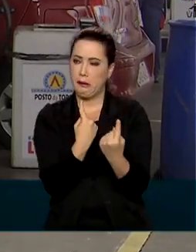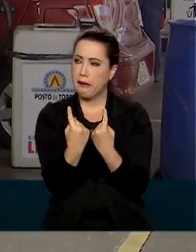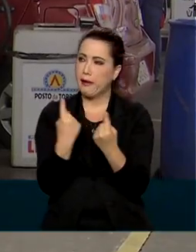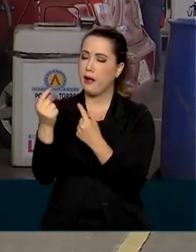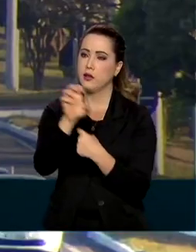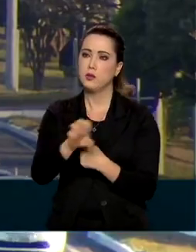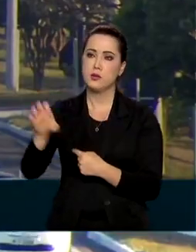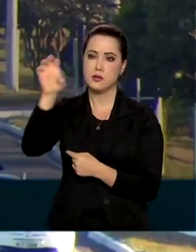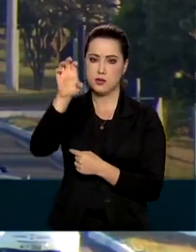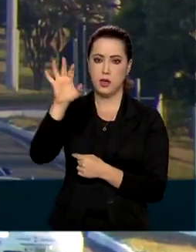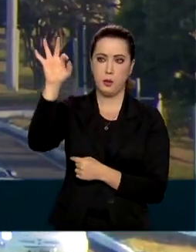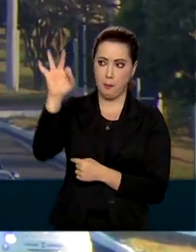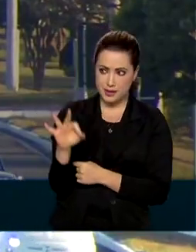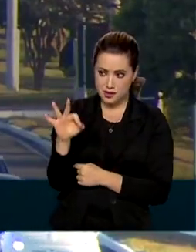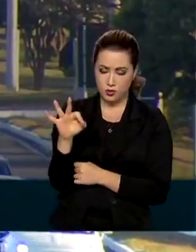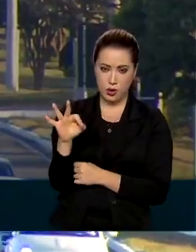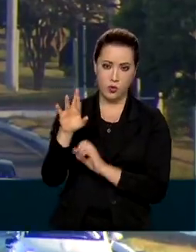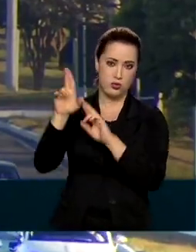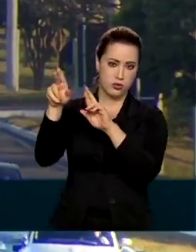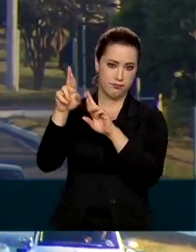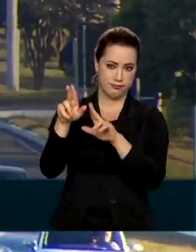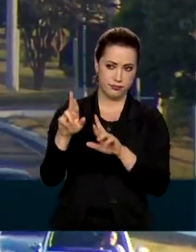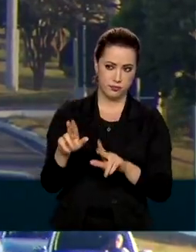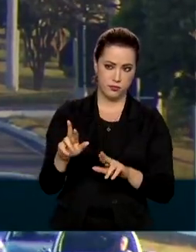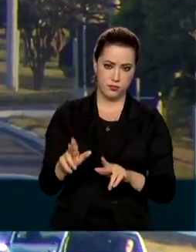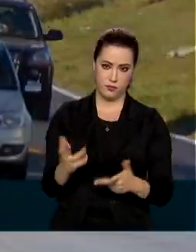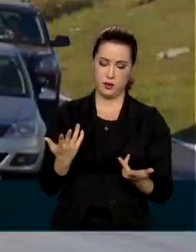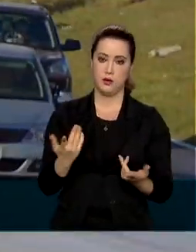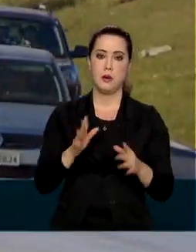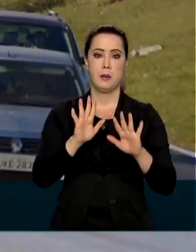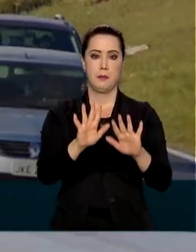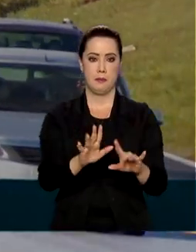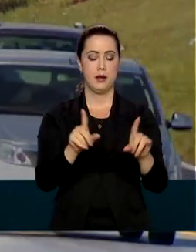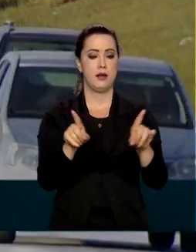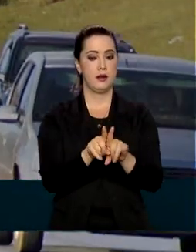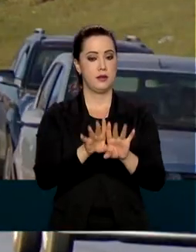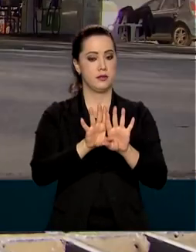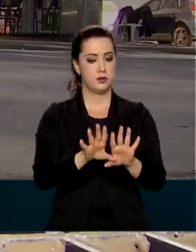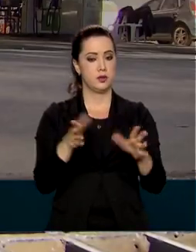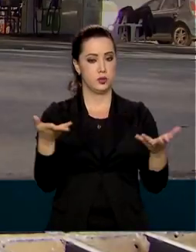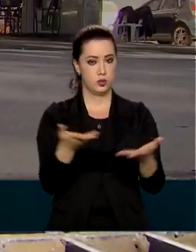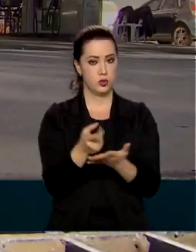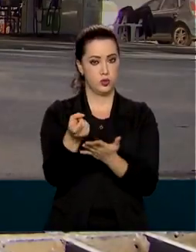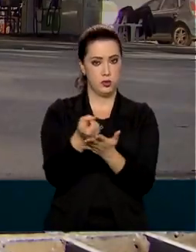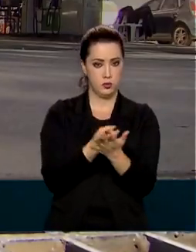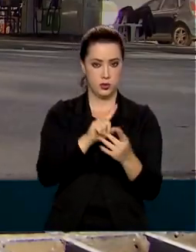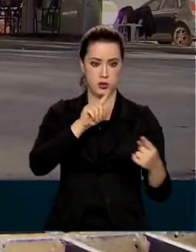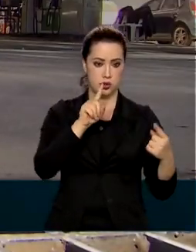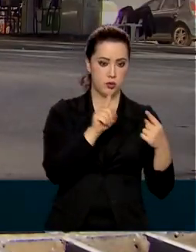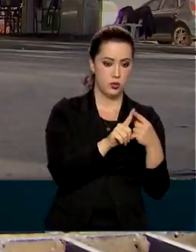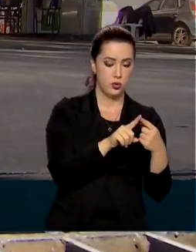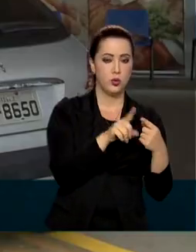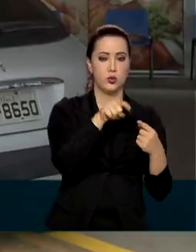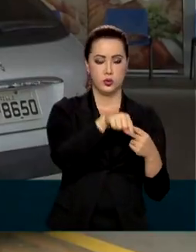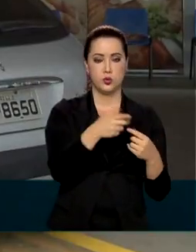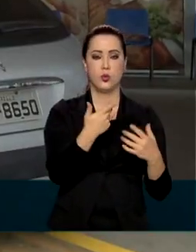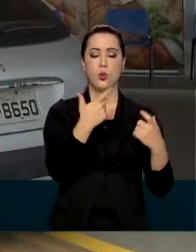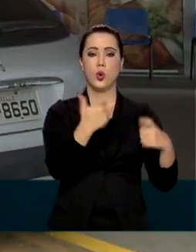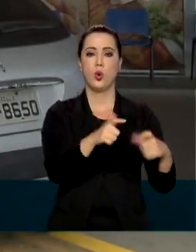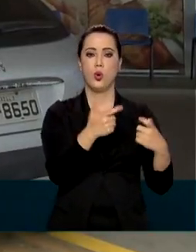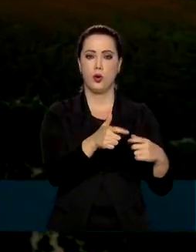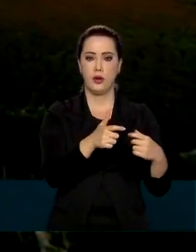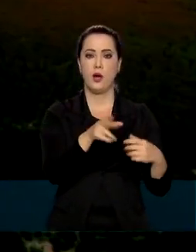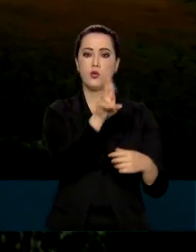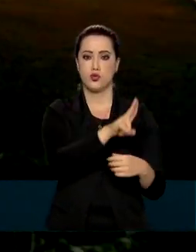proposta do governo, o recolhimento do imposto caberá ao estado de destino, ou seja, vai ocorrer no consumo final